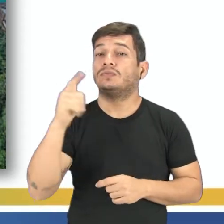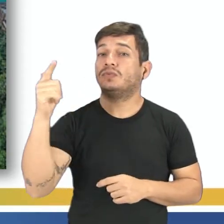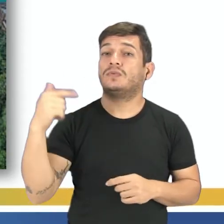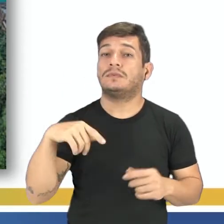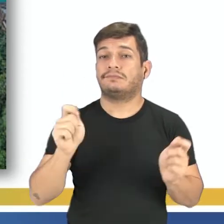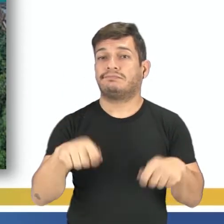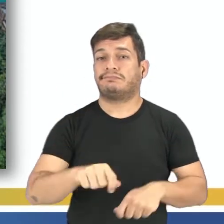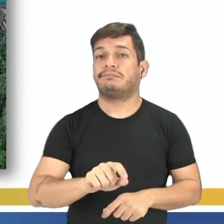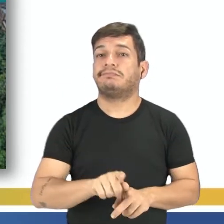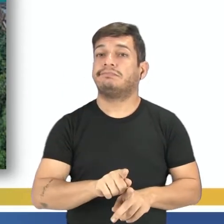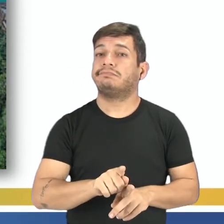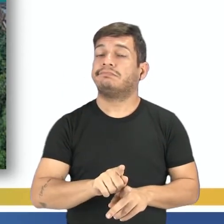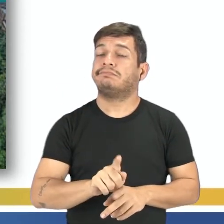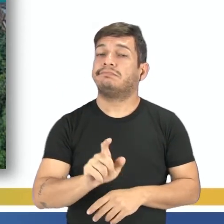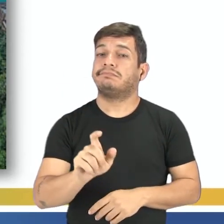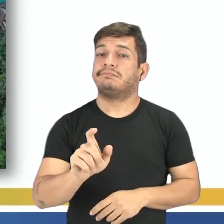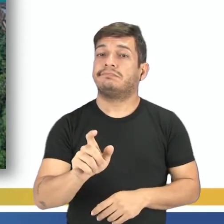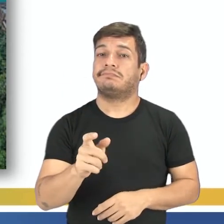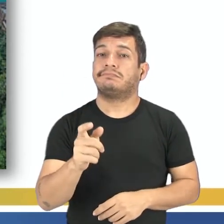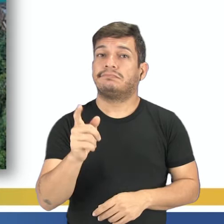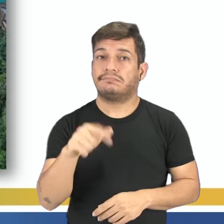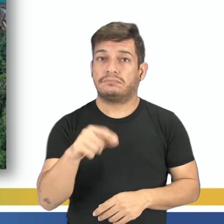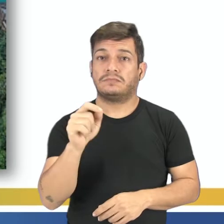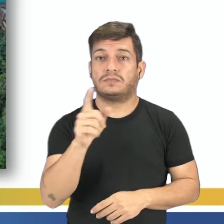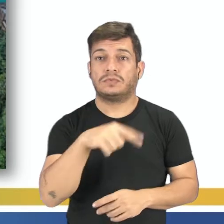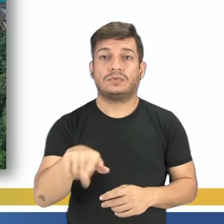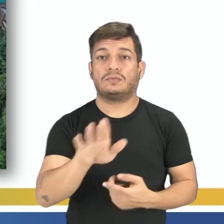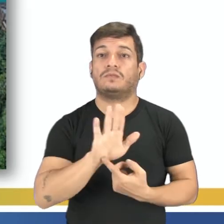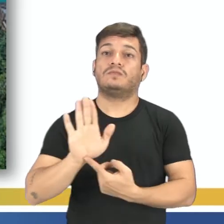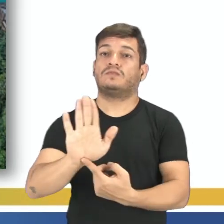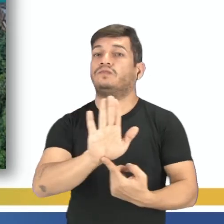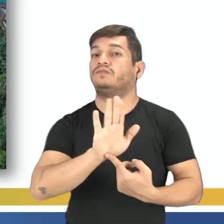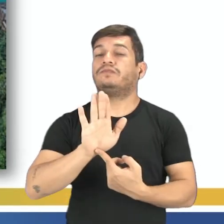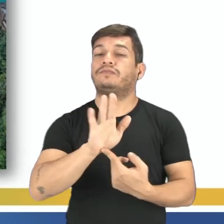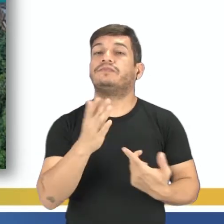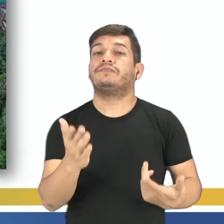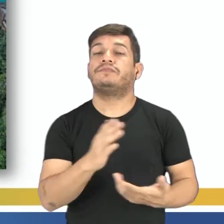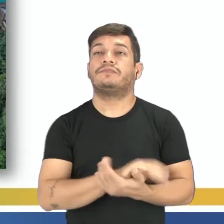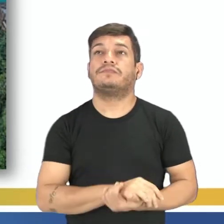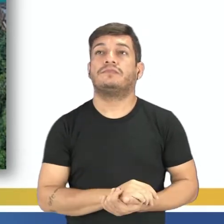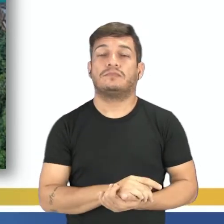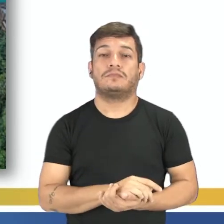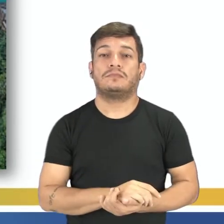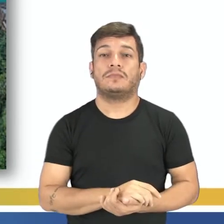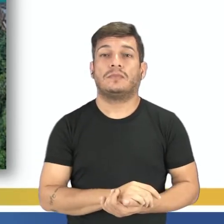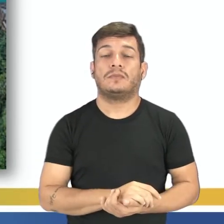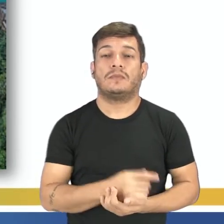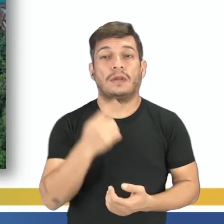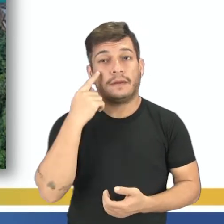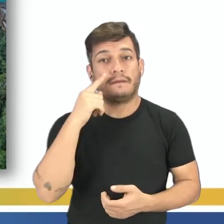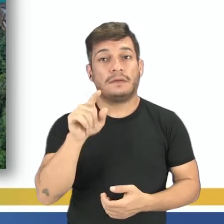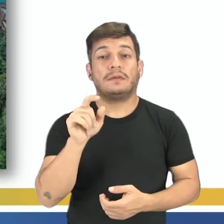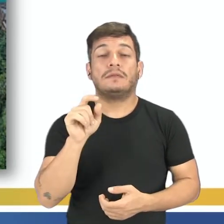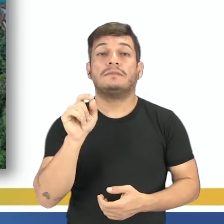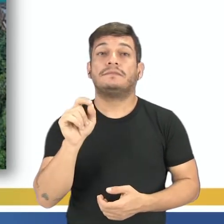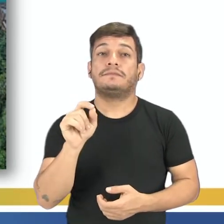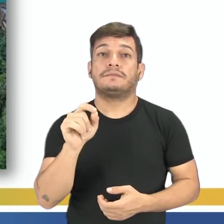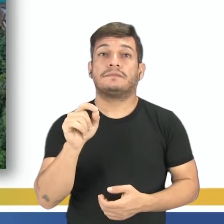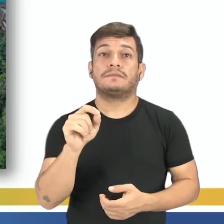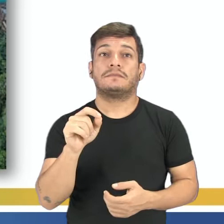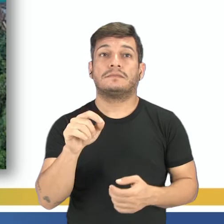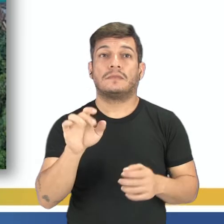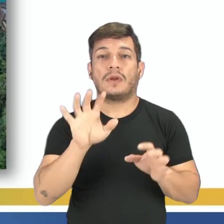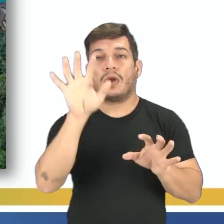outras possibilidades, além destes que estão sendo mostrados. Nós podemos aí visualizar, né? As